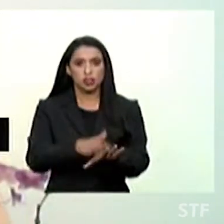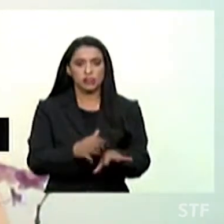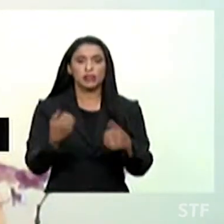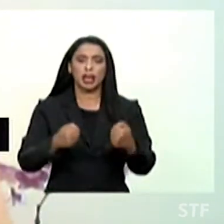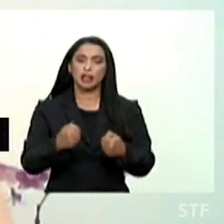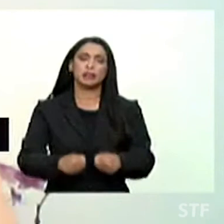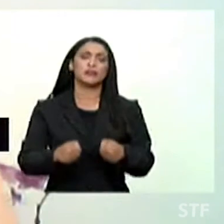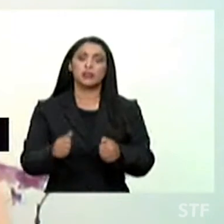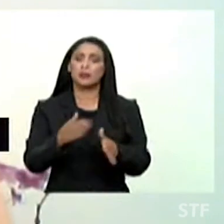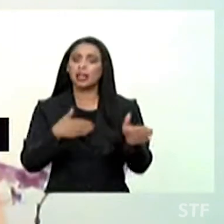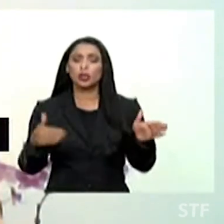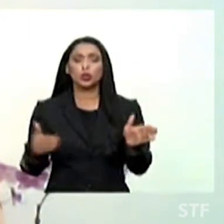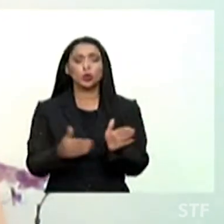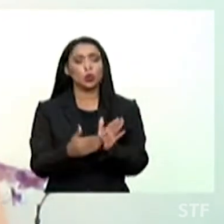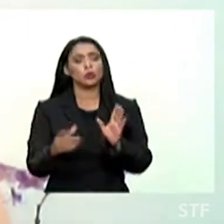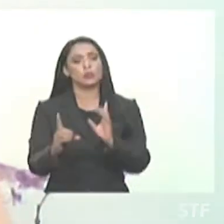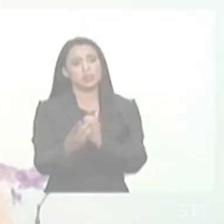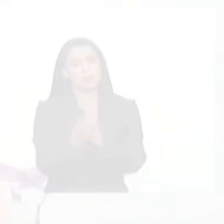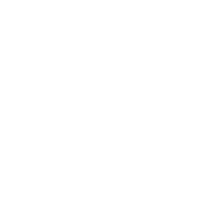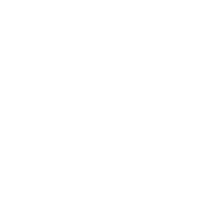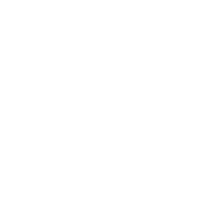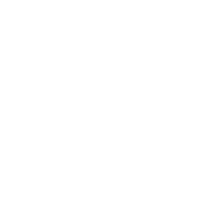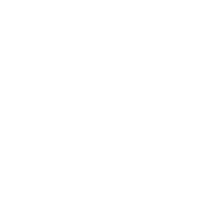Muito obrigada, desculpe por ultrapassar o tempo.